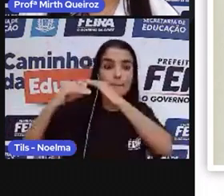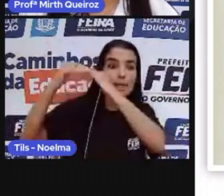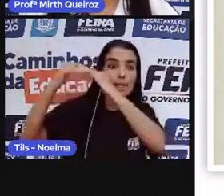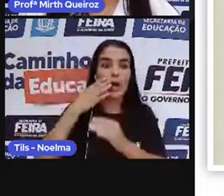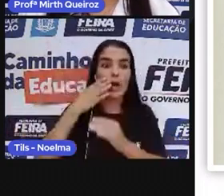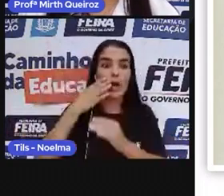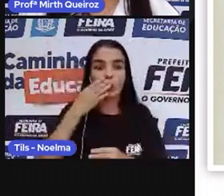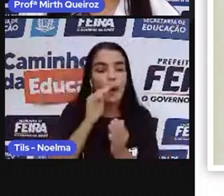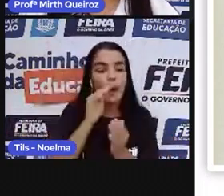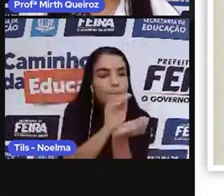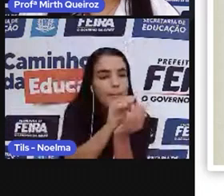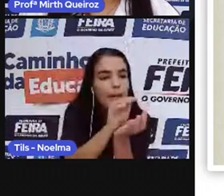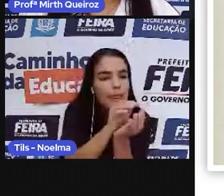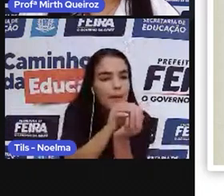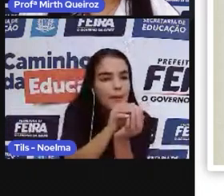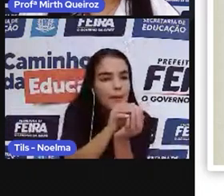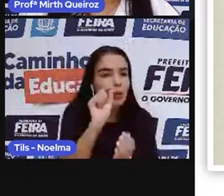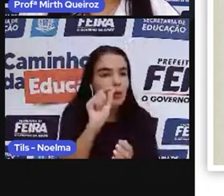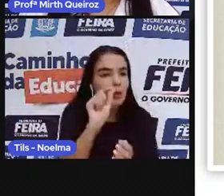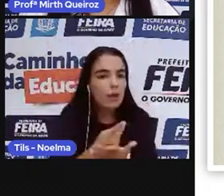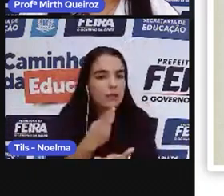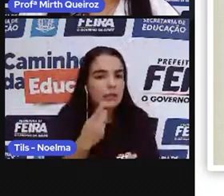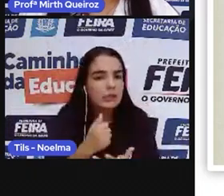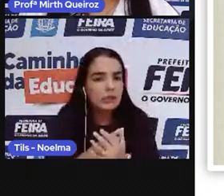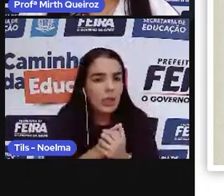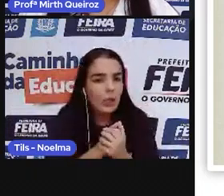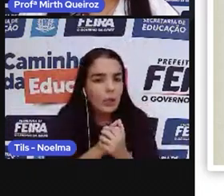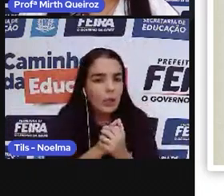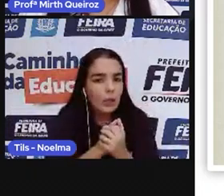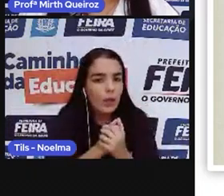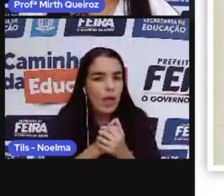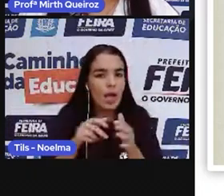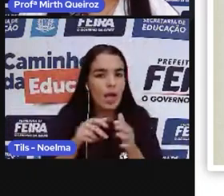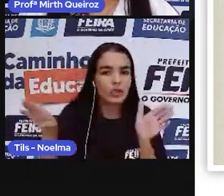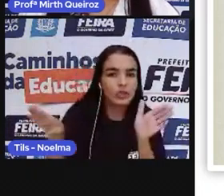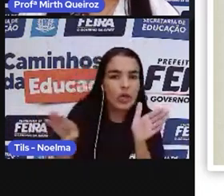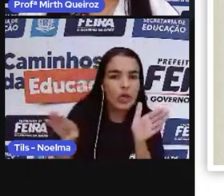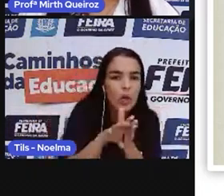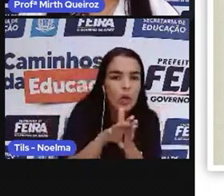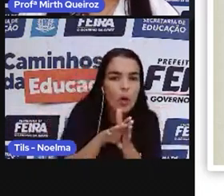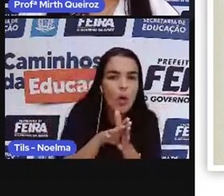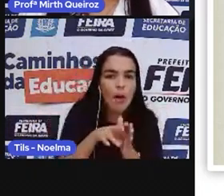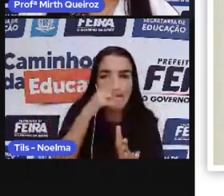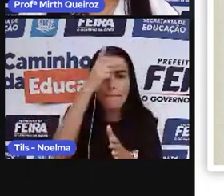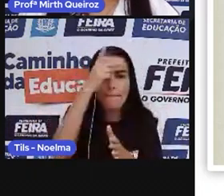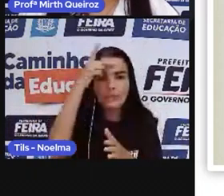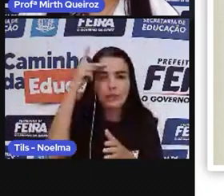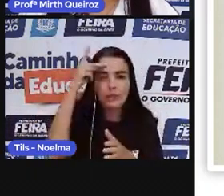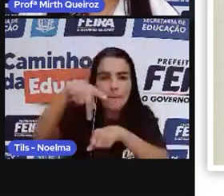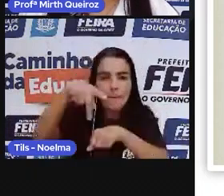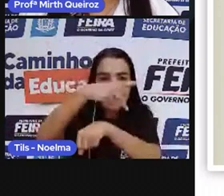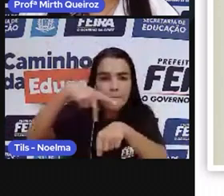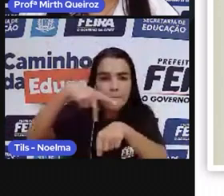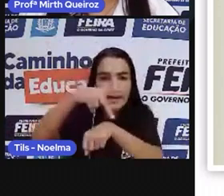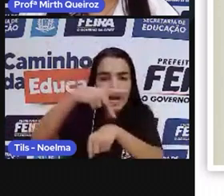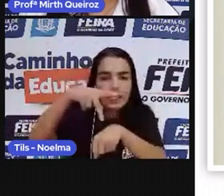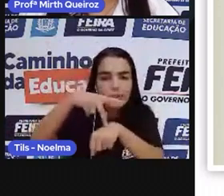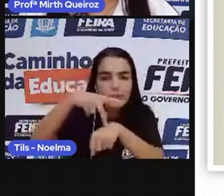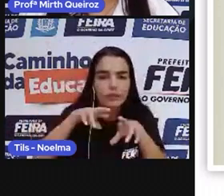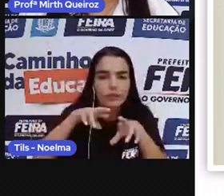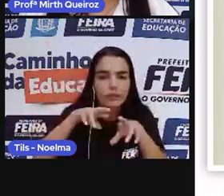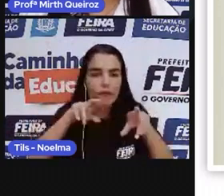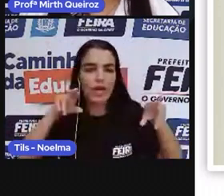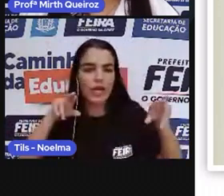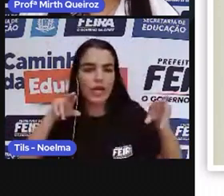da época. Os flamengos passaram, então, a trabalhar no local, adquirindo a experiência necessária do